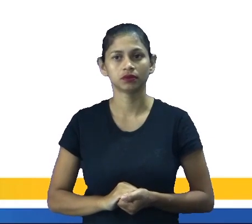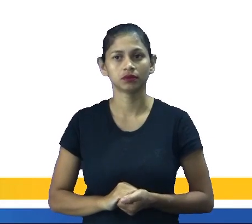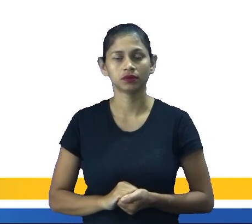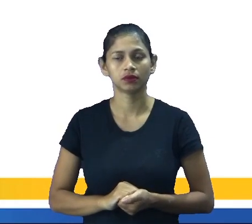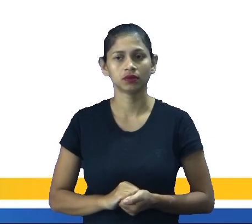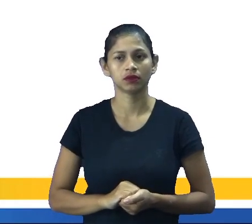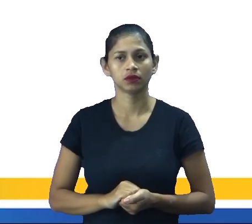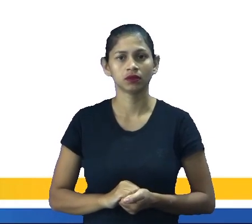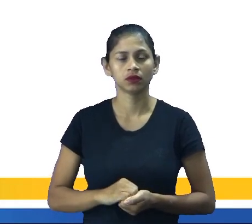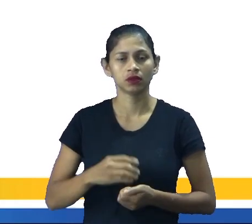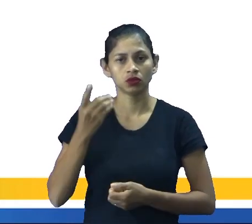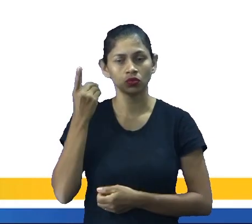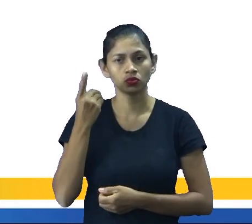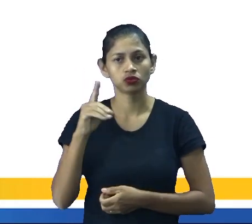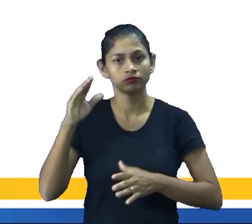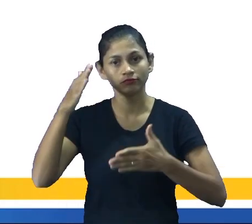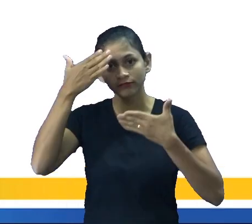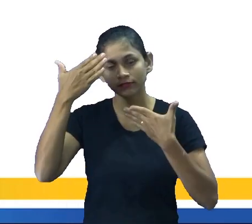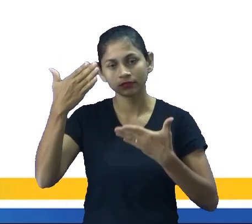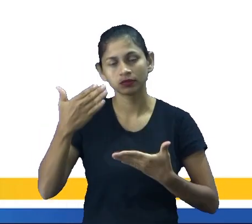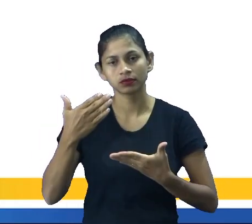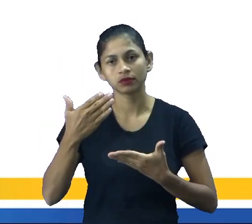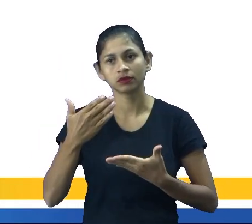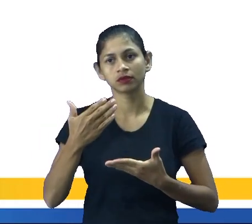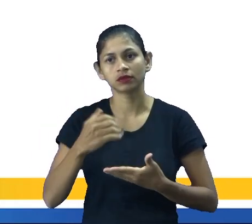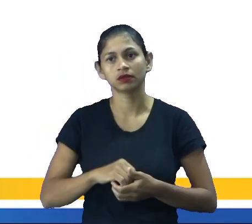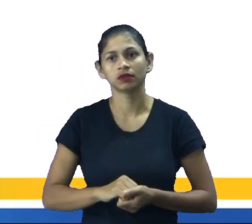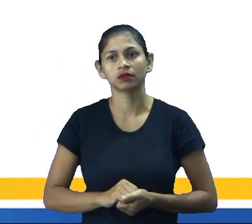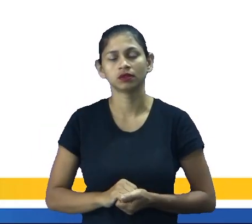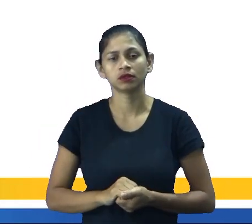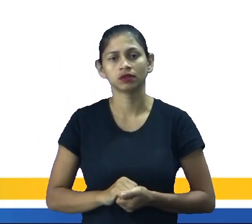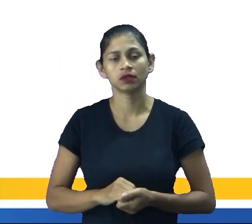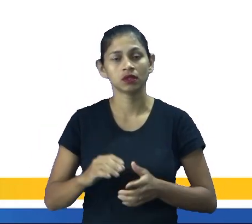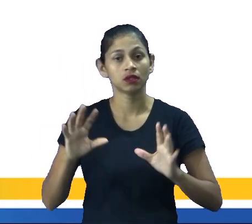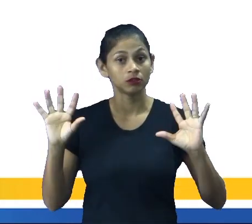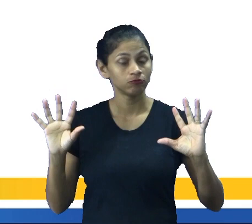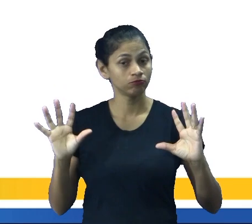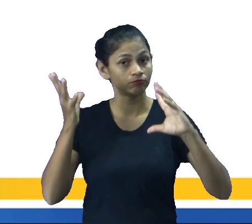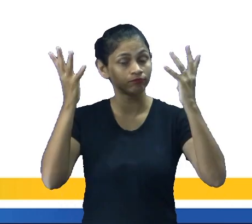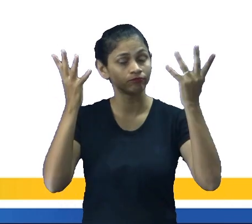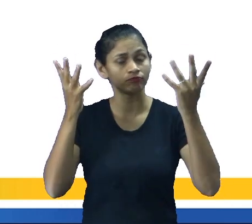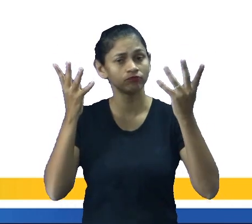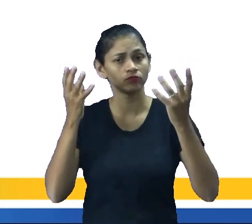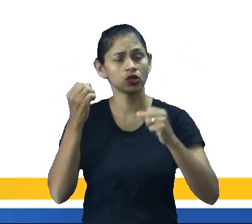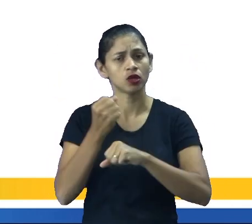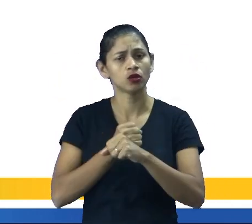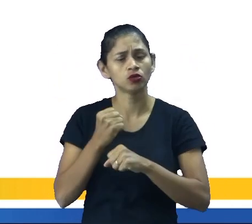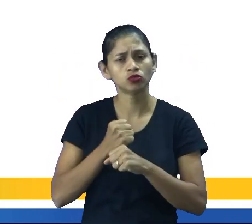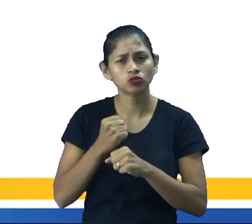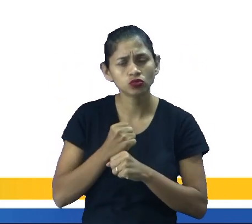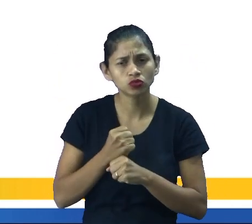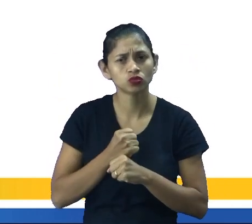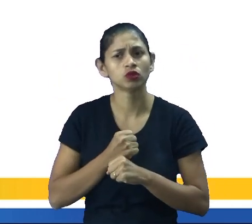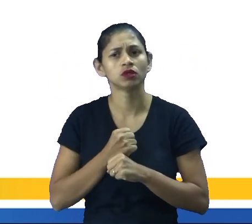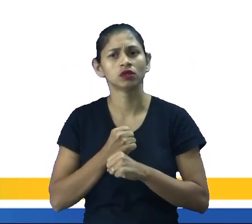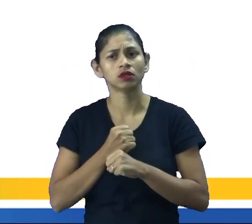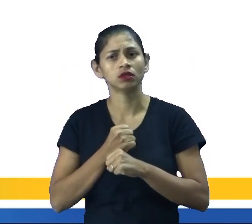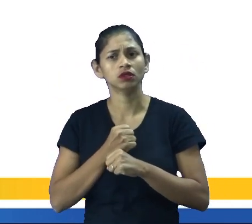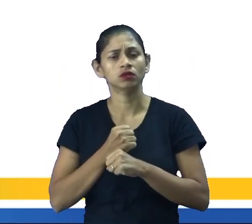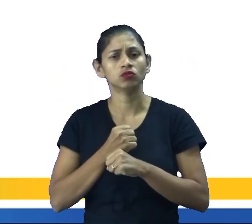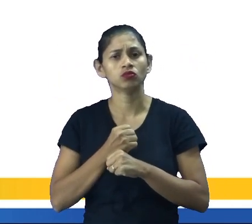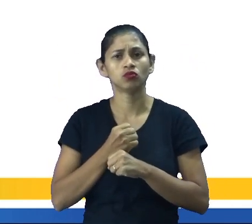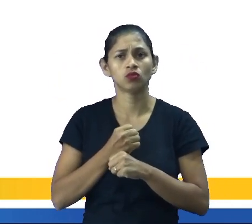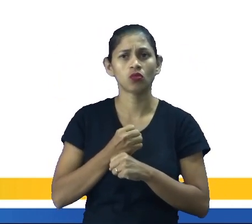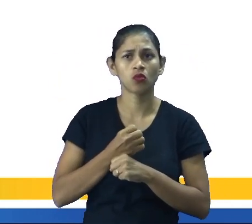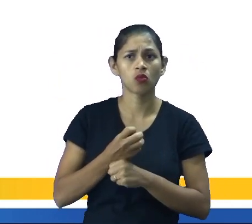O Dia de Ação de Graças, em inglês, Thanksgiving Day, é comemorado em todos os anos, na quarta-feira, quarta-quinta